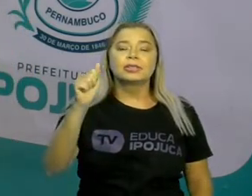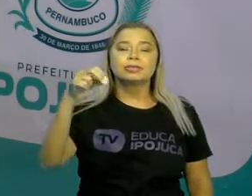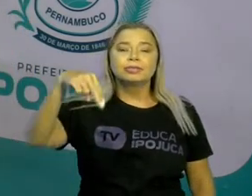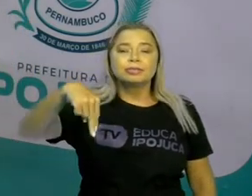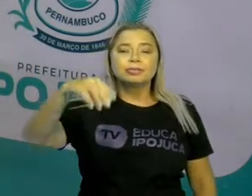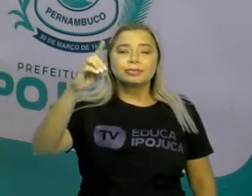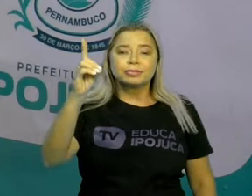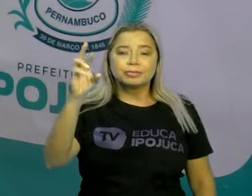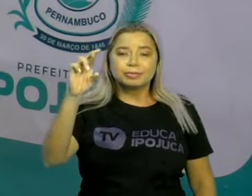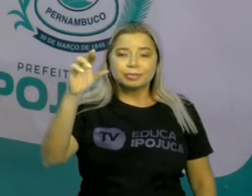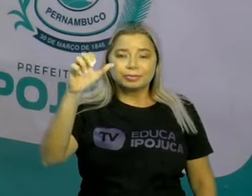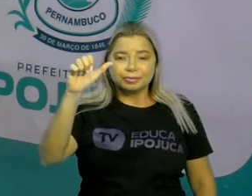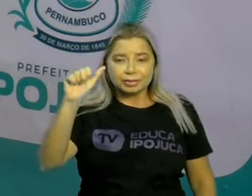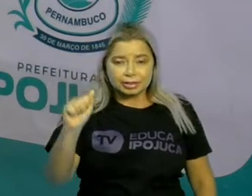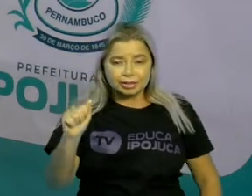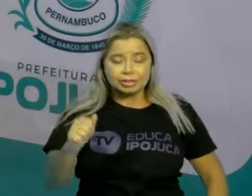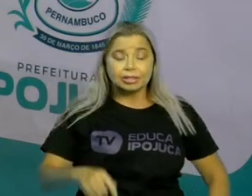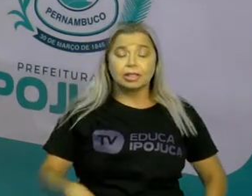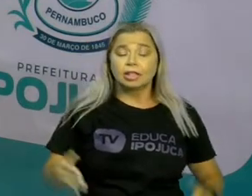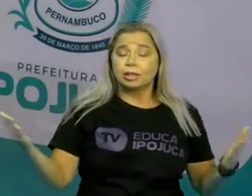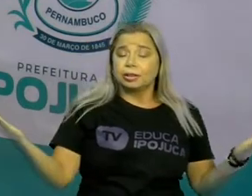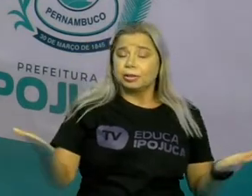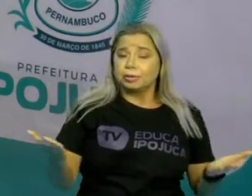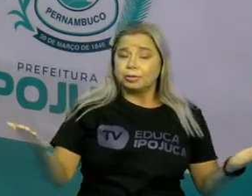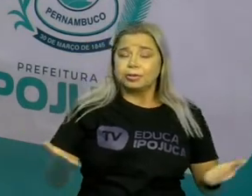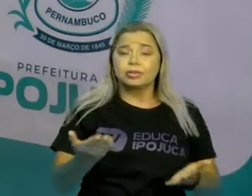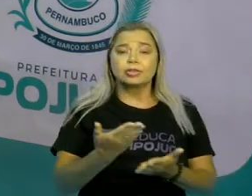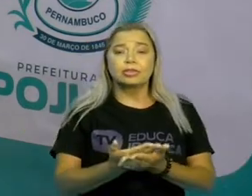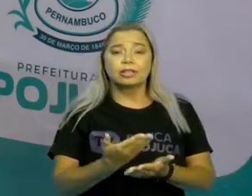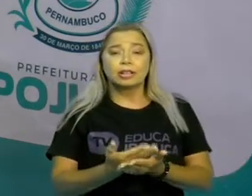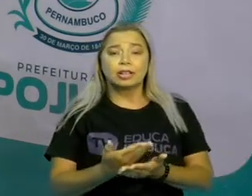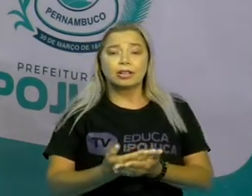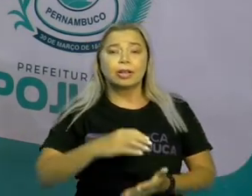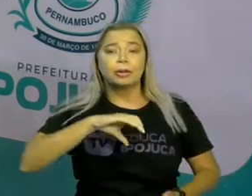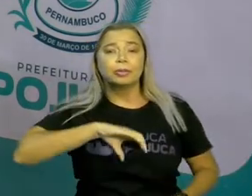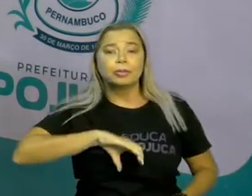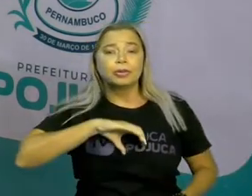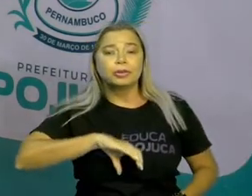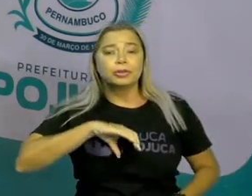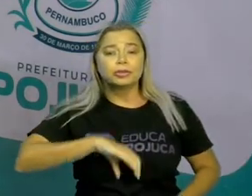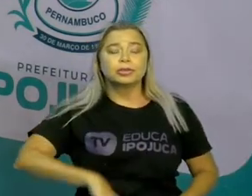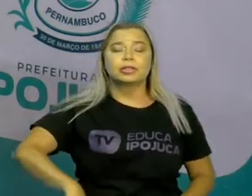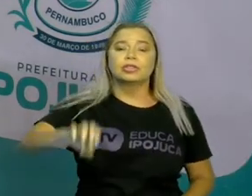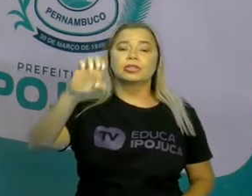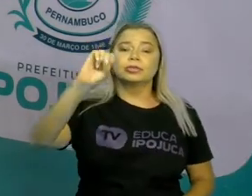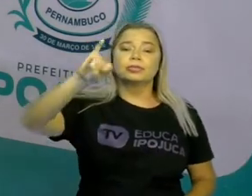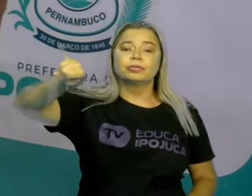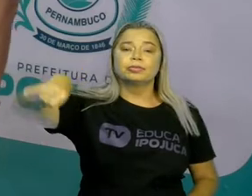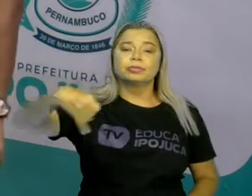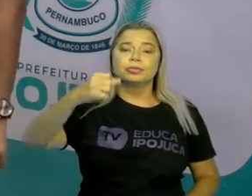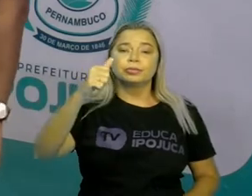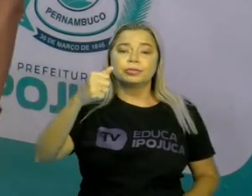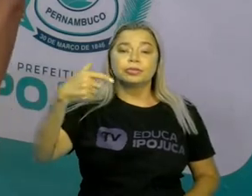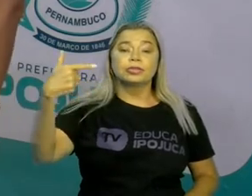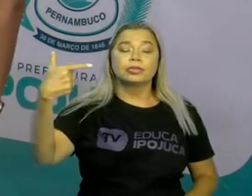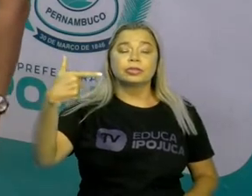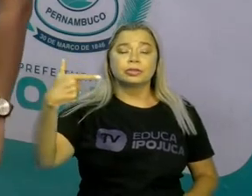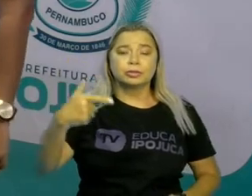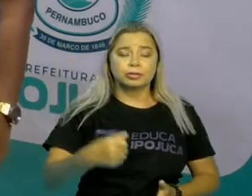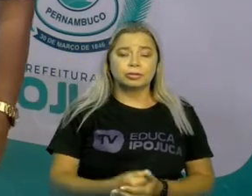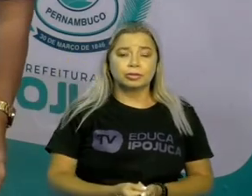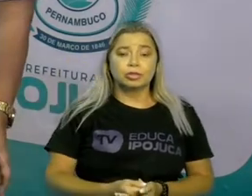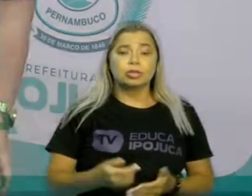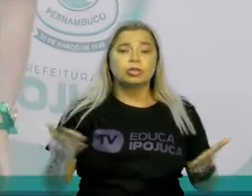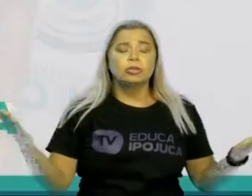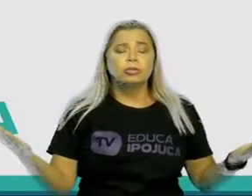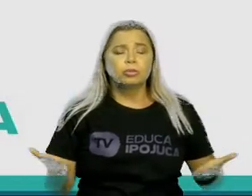estaremos aqui com a disciplina de língua portuguesa na EJA fase 2 e estaremos trabalhando